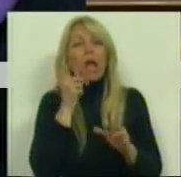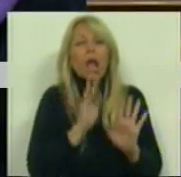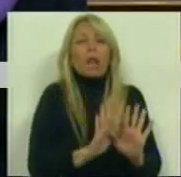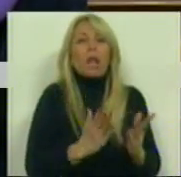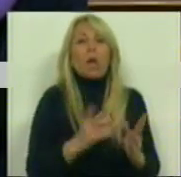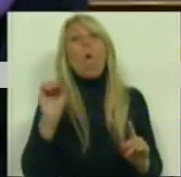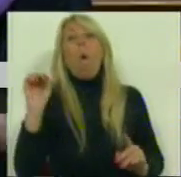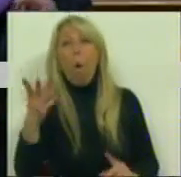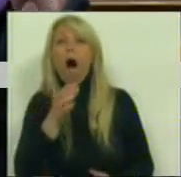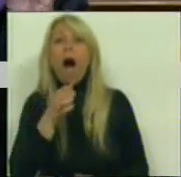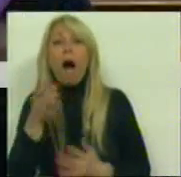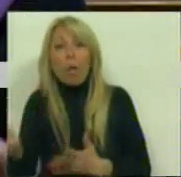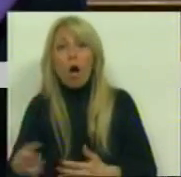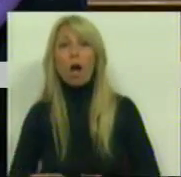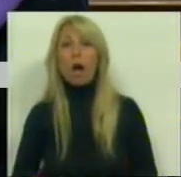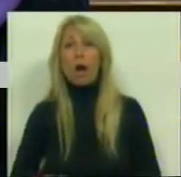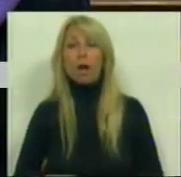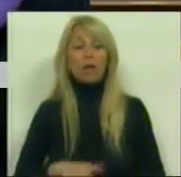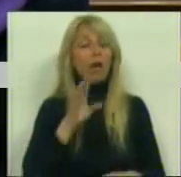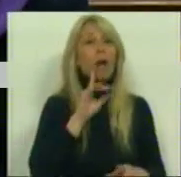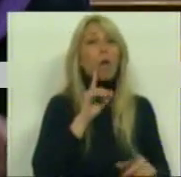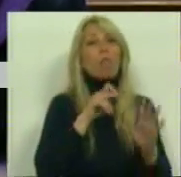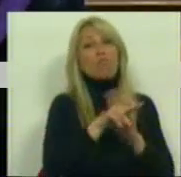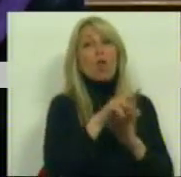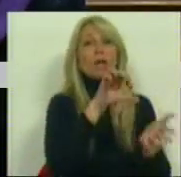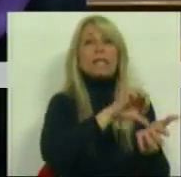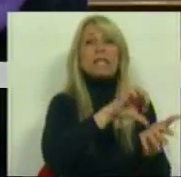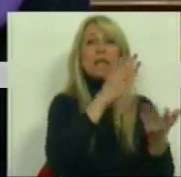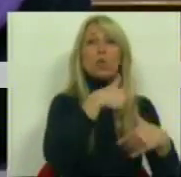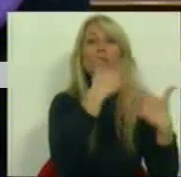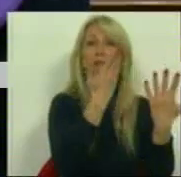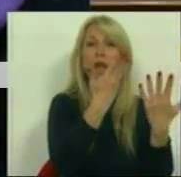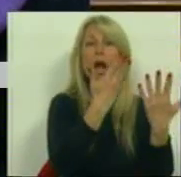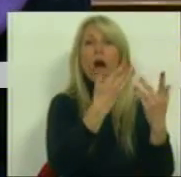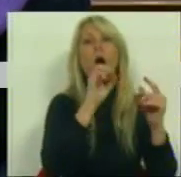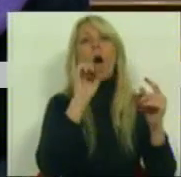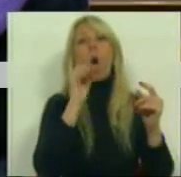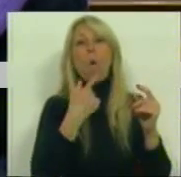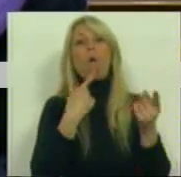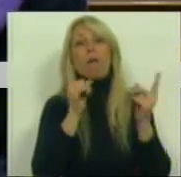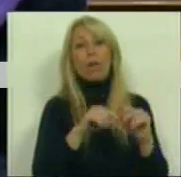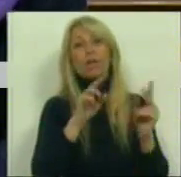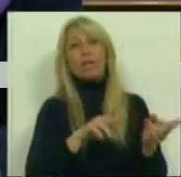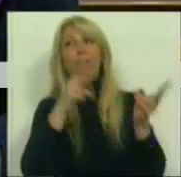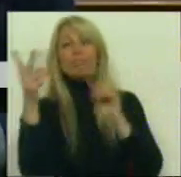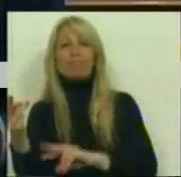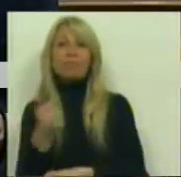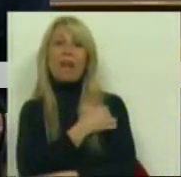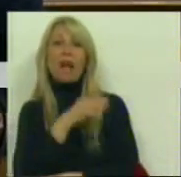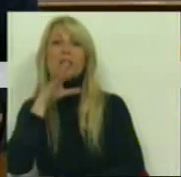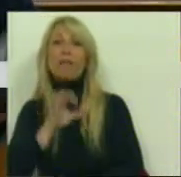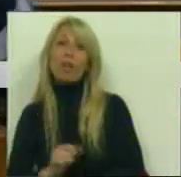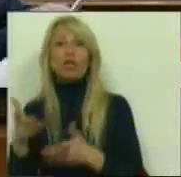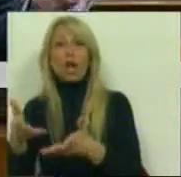consumo de água, entre o estar no centro de dia ou ter que regressar à casa dos filhos para ajudar a economia